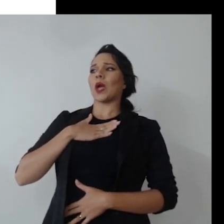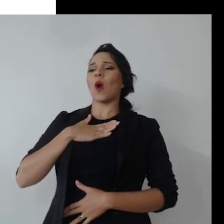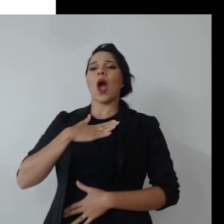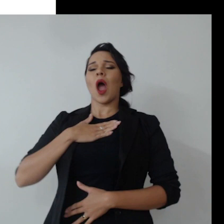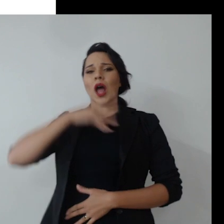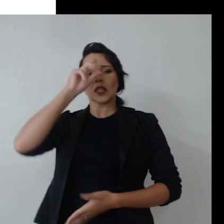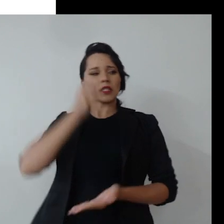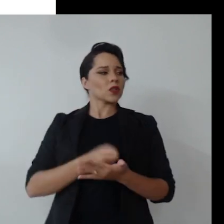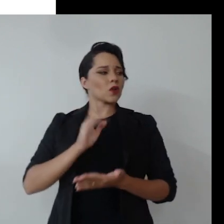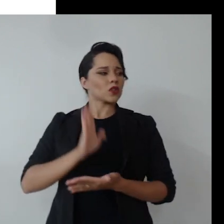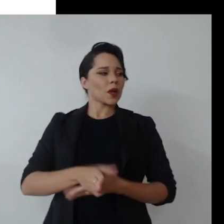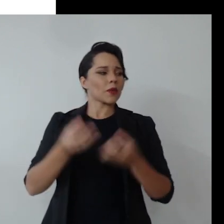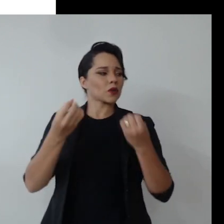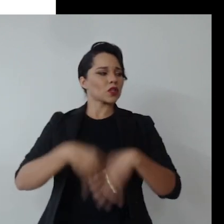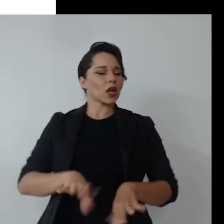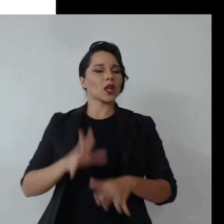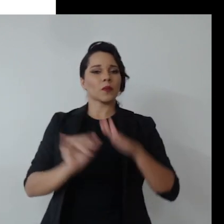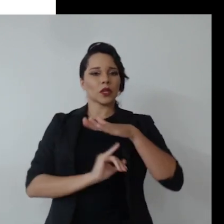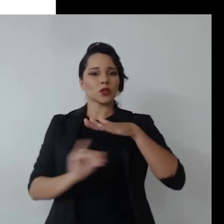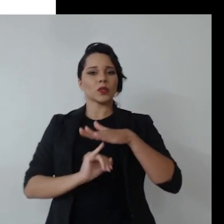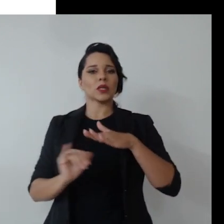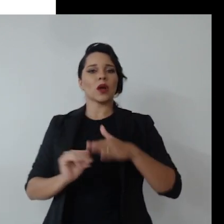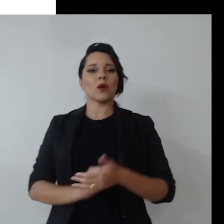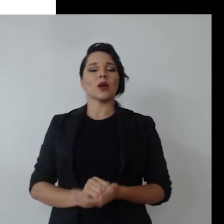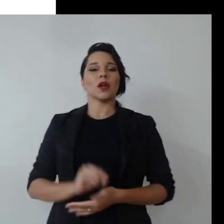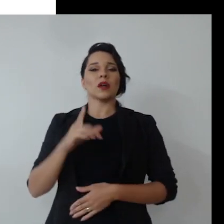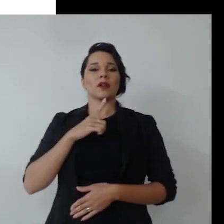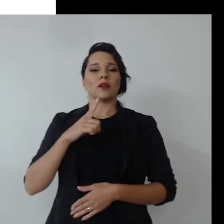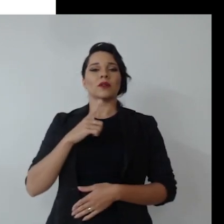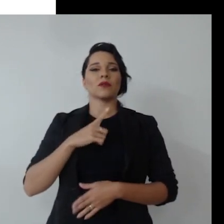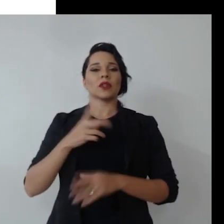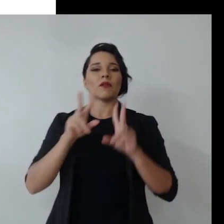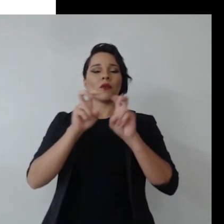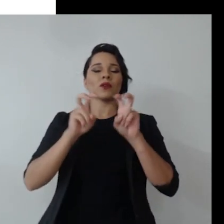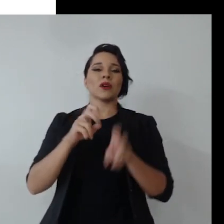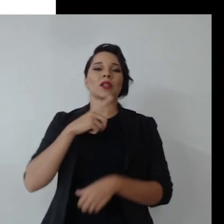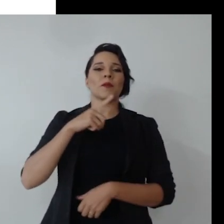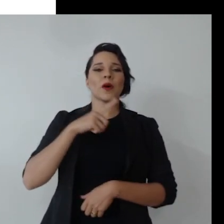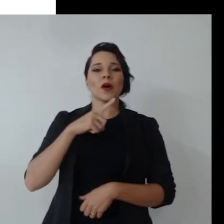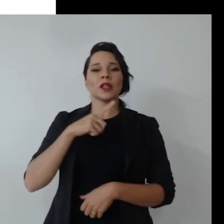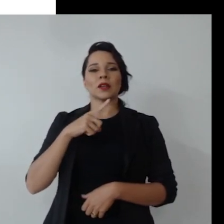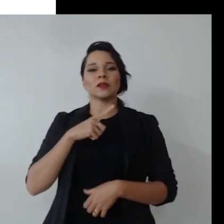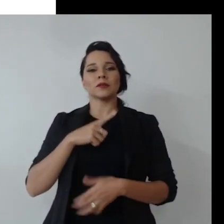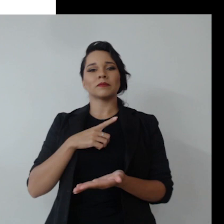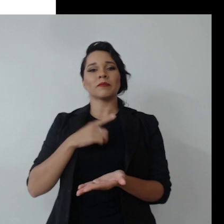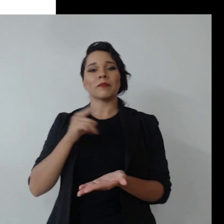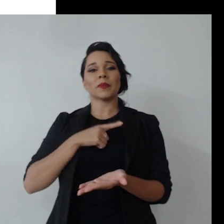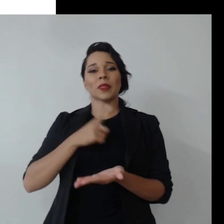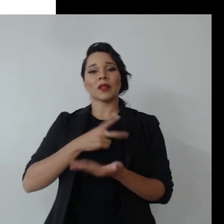tomada de decisão e prejudicando uma instituição em avançar num determinado tema e a sociedade consequentemente.